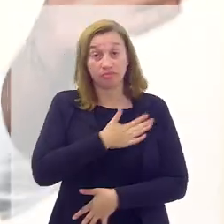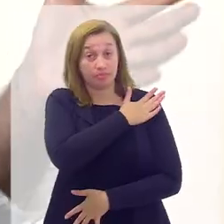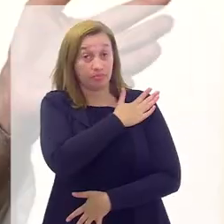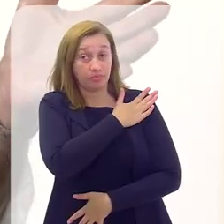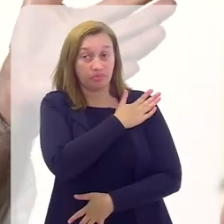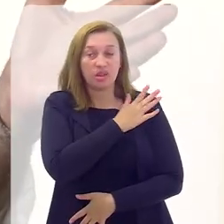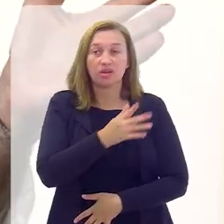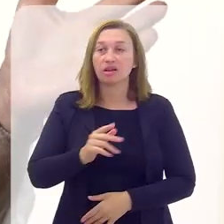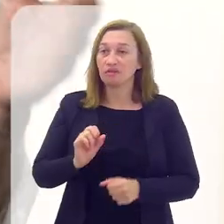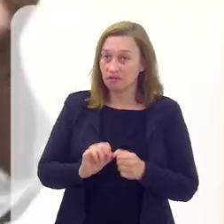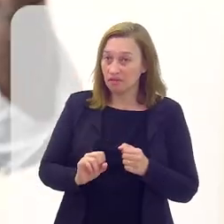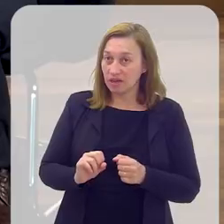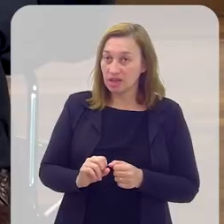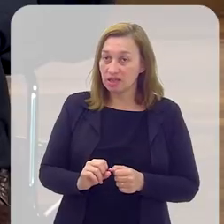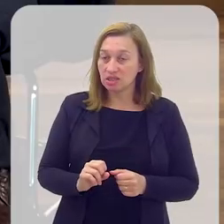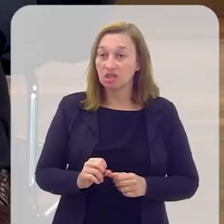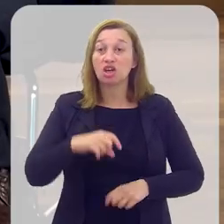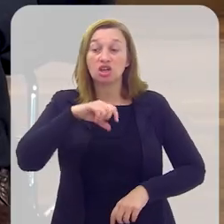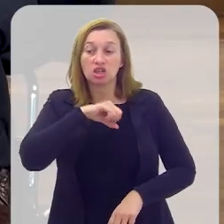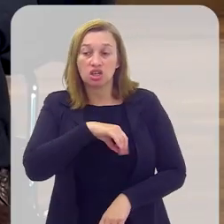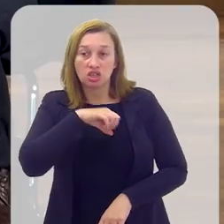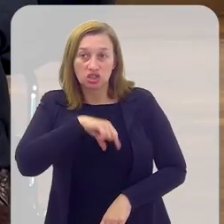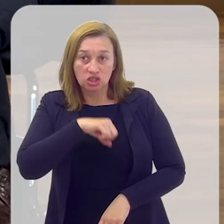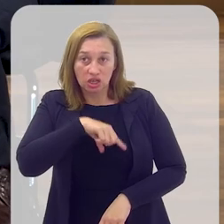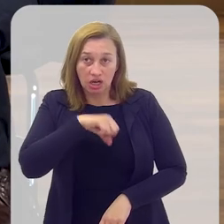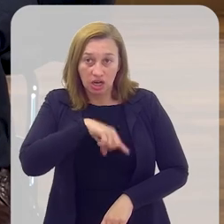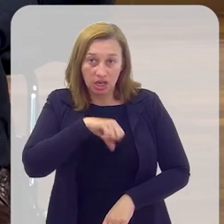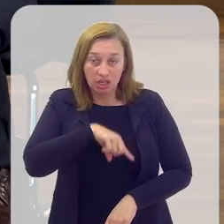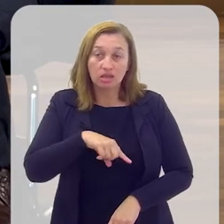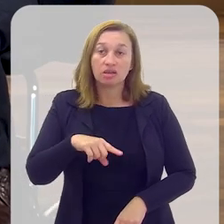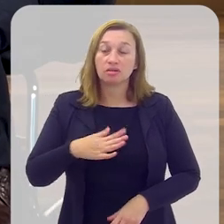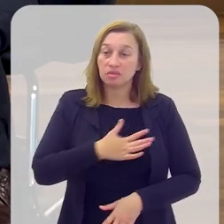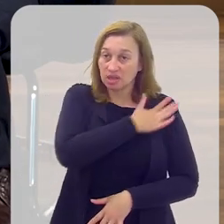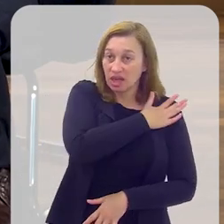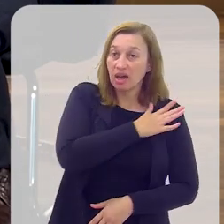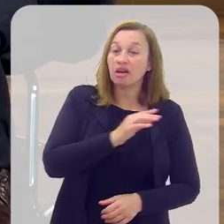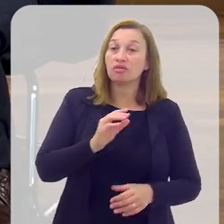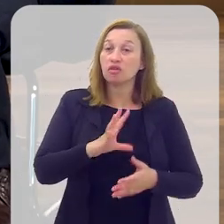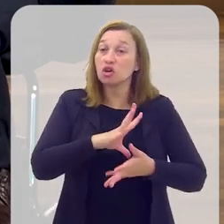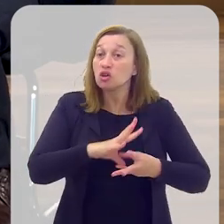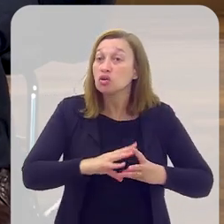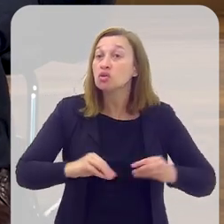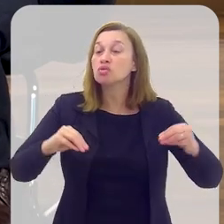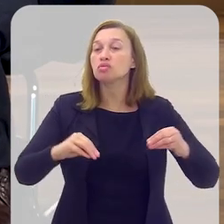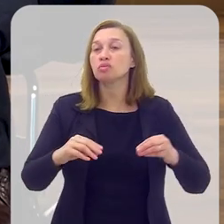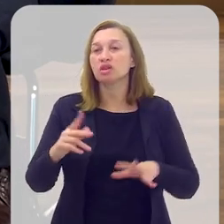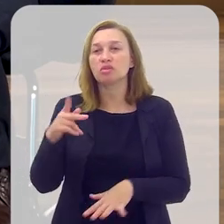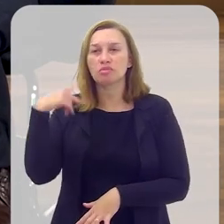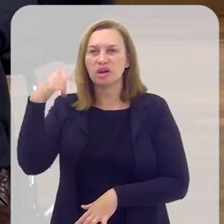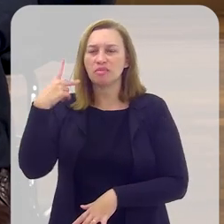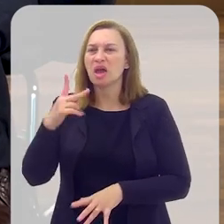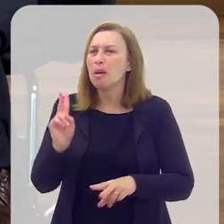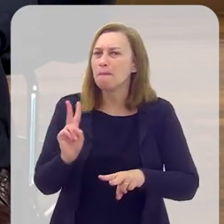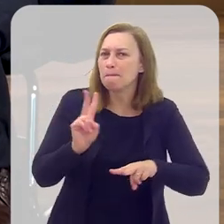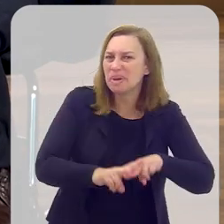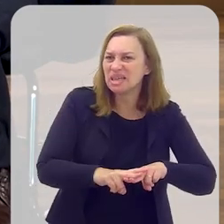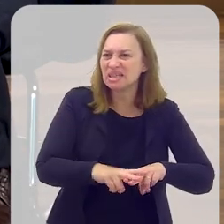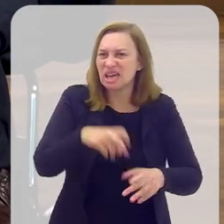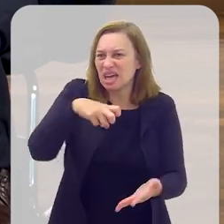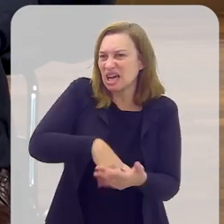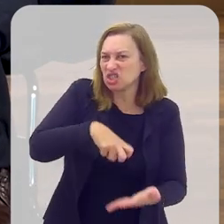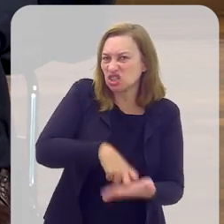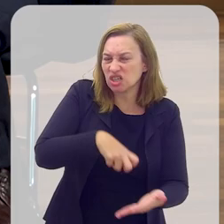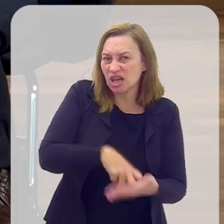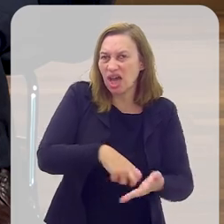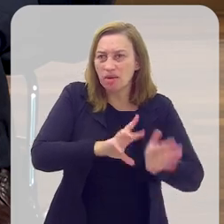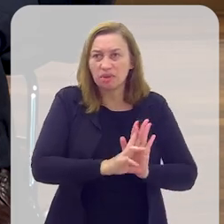que a ditadura militar fez, que a ditadura chilena também fez, foi dissolver o parlamento, prender, exilar e torturar